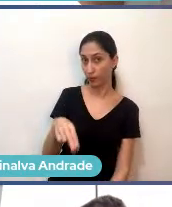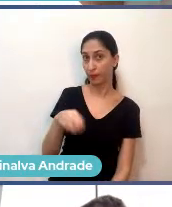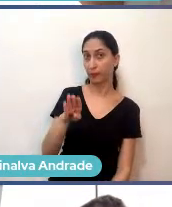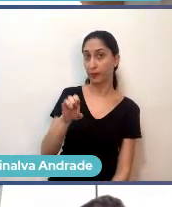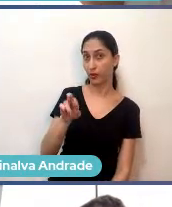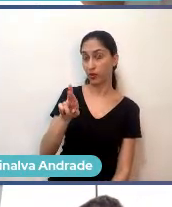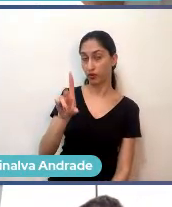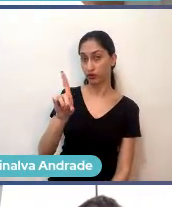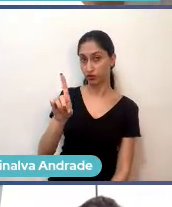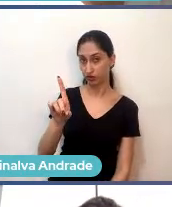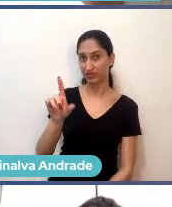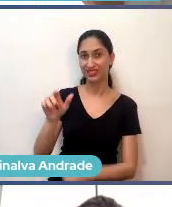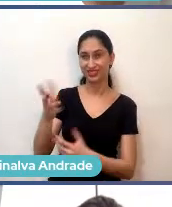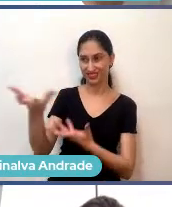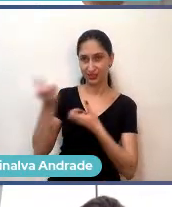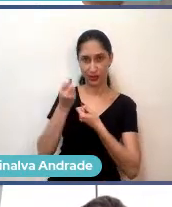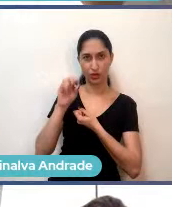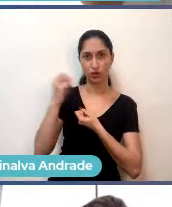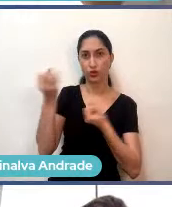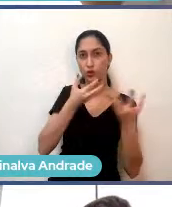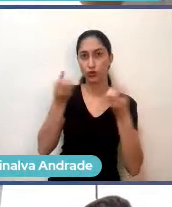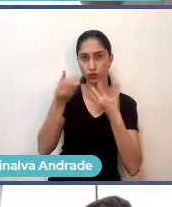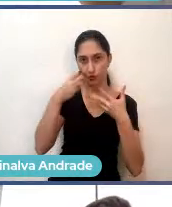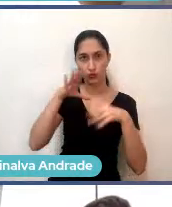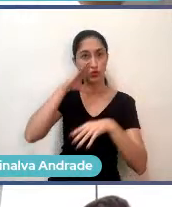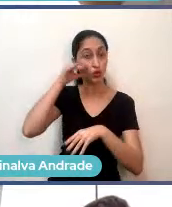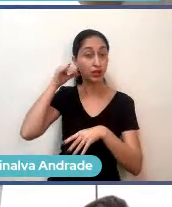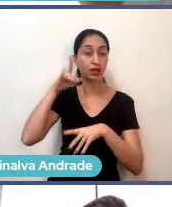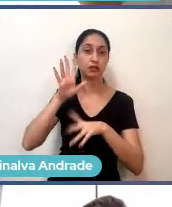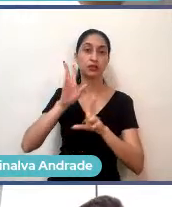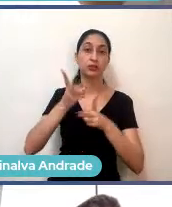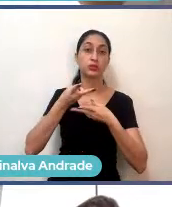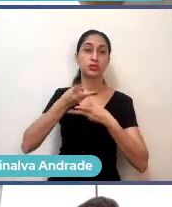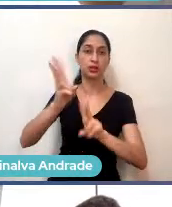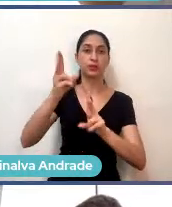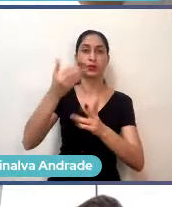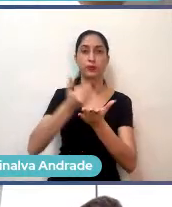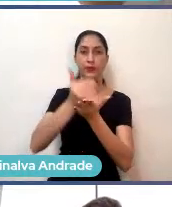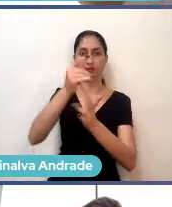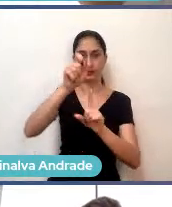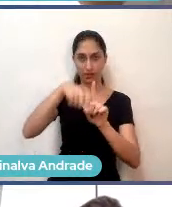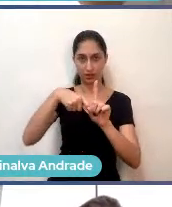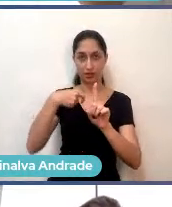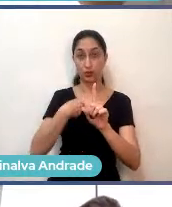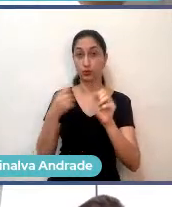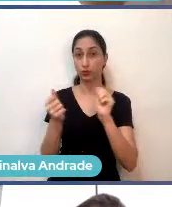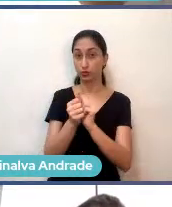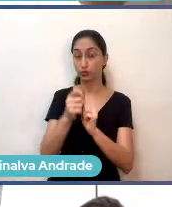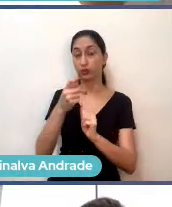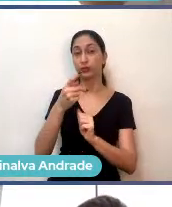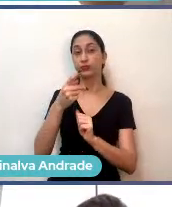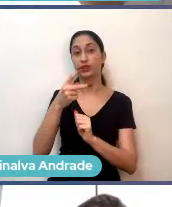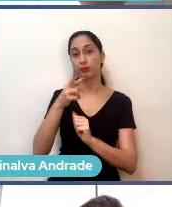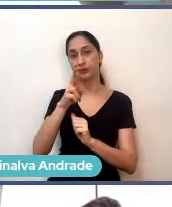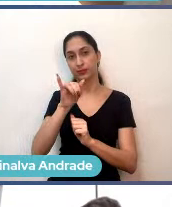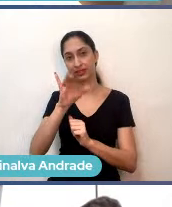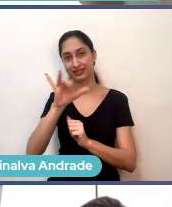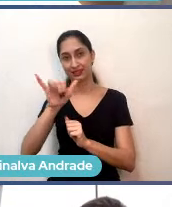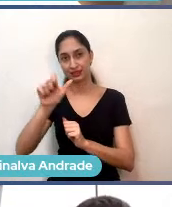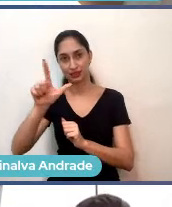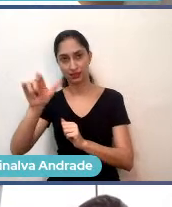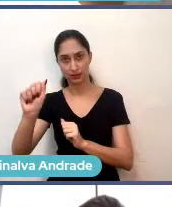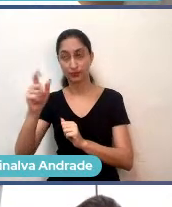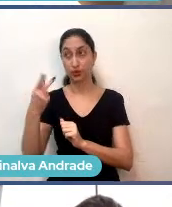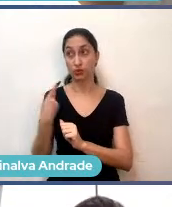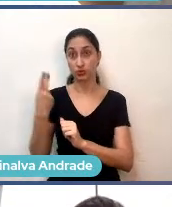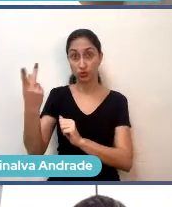empresa, né, novos funcionários. Então, todo início de mês, eu e Priscila, a gente pega o pedaço do nosso tempo e